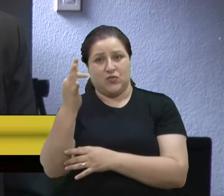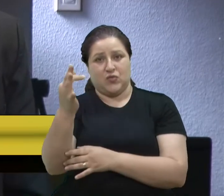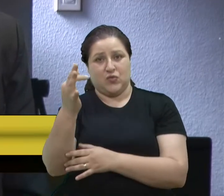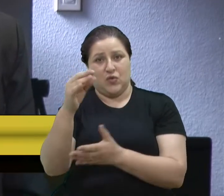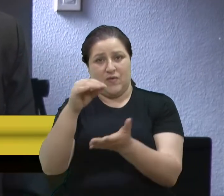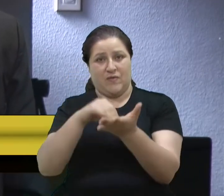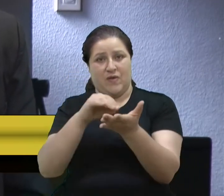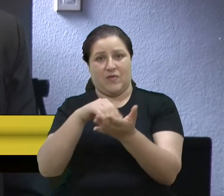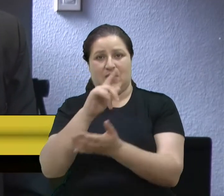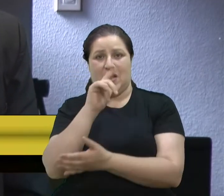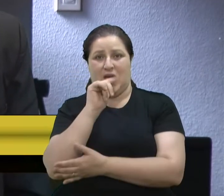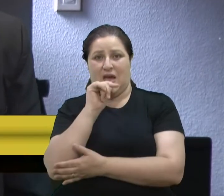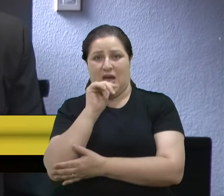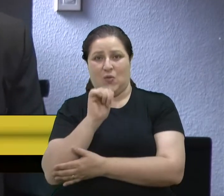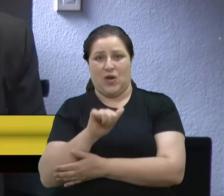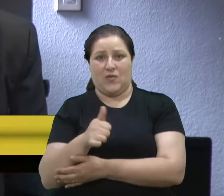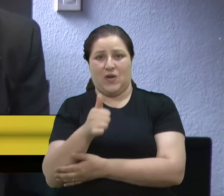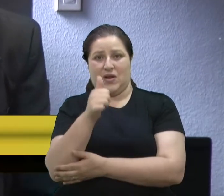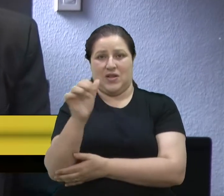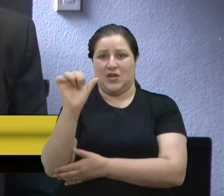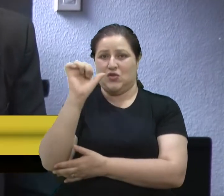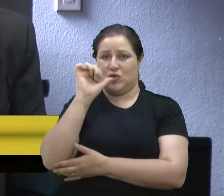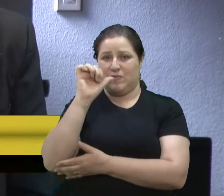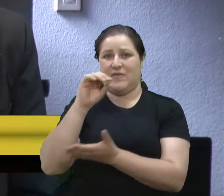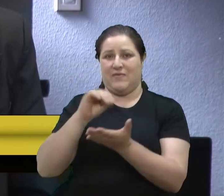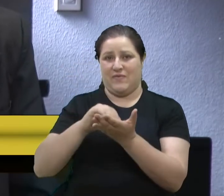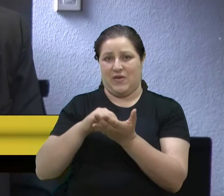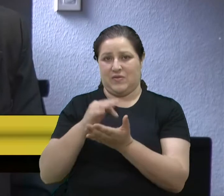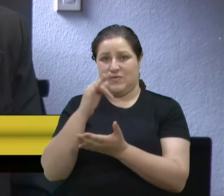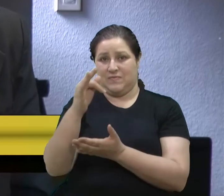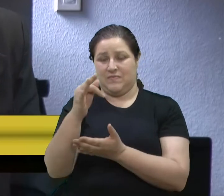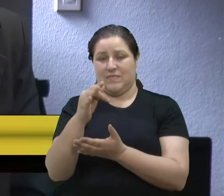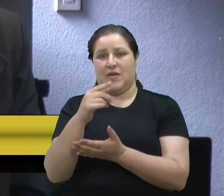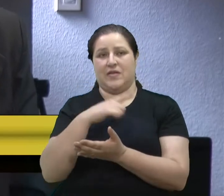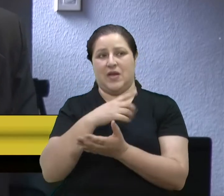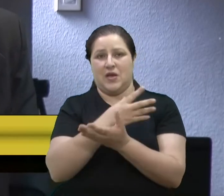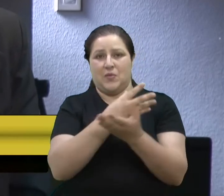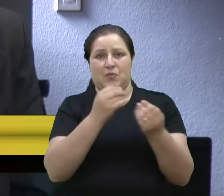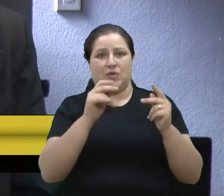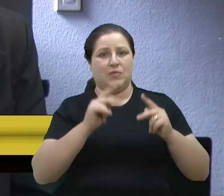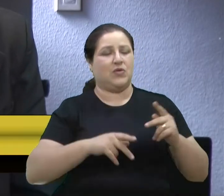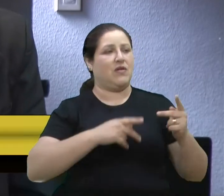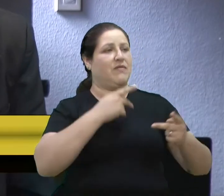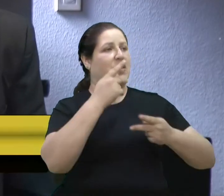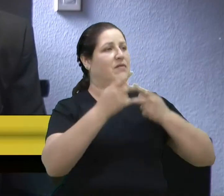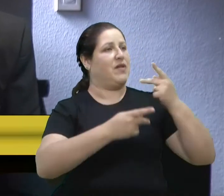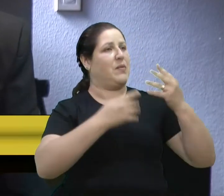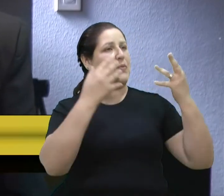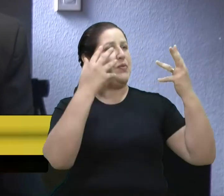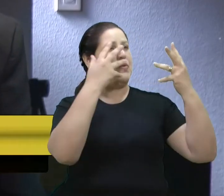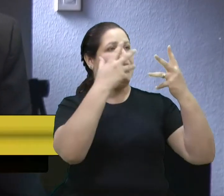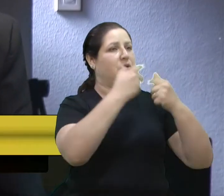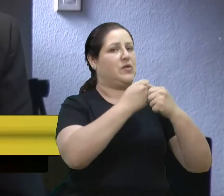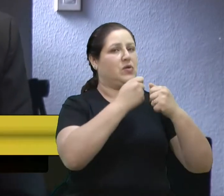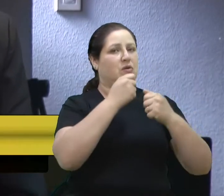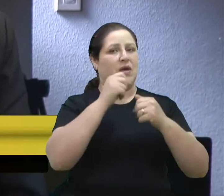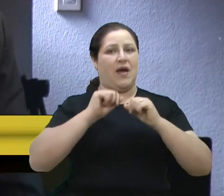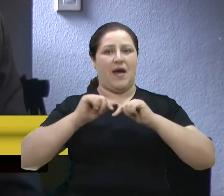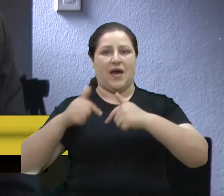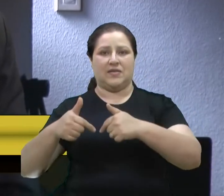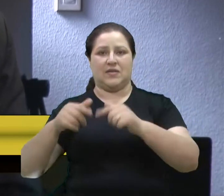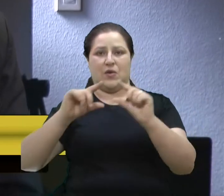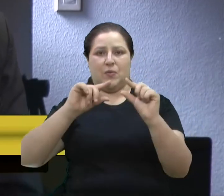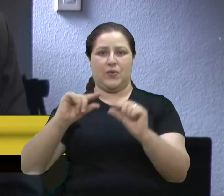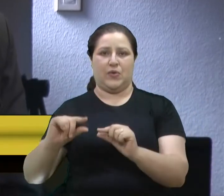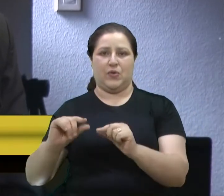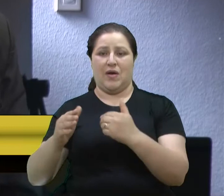com qualidade. Então, é muito discurso, pouca prática. Eu acho que independente do governo, quem vive